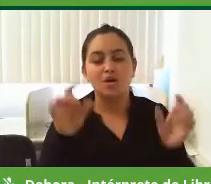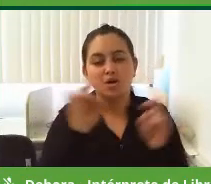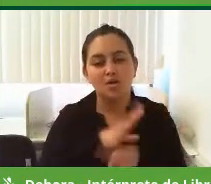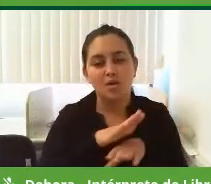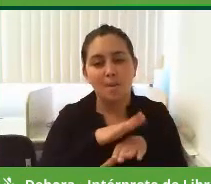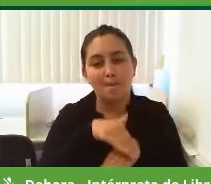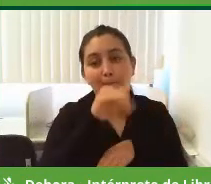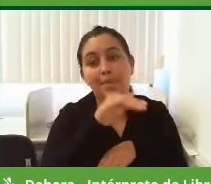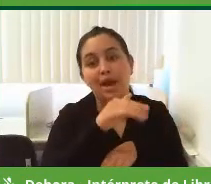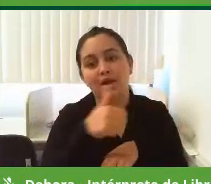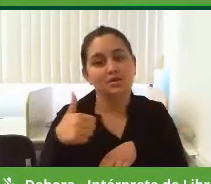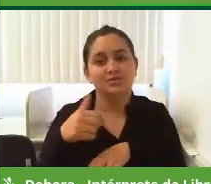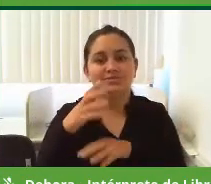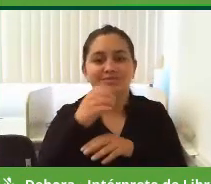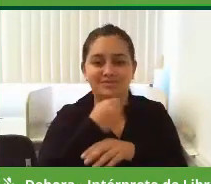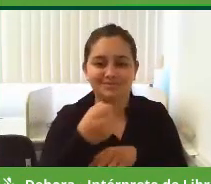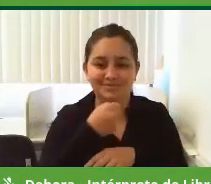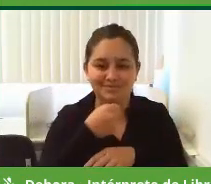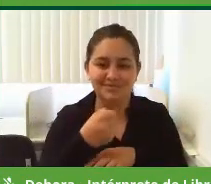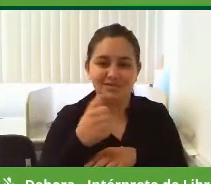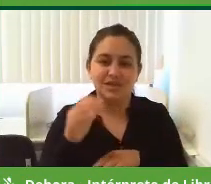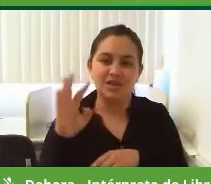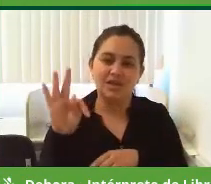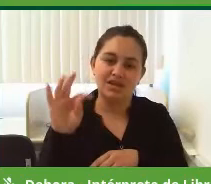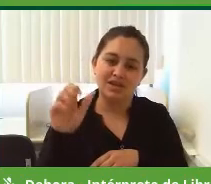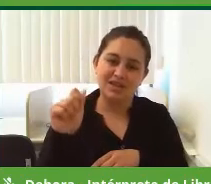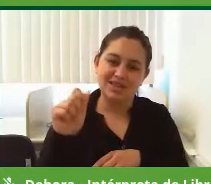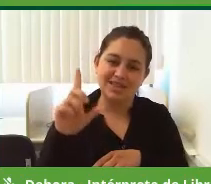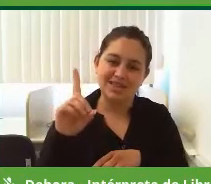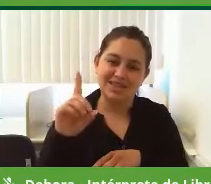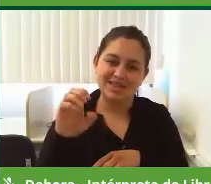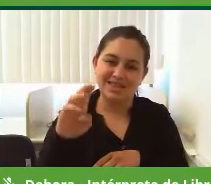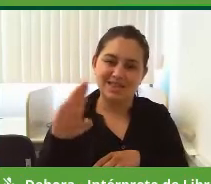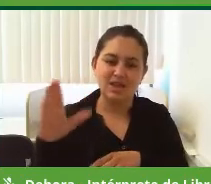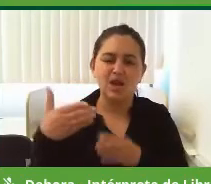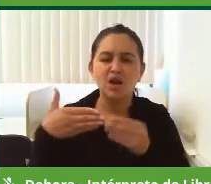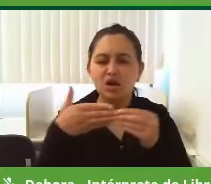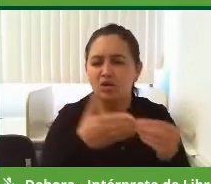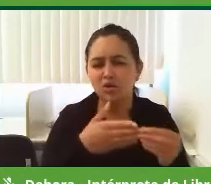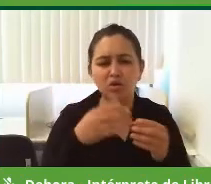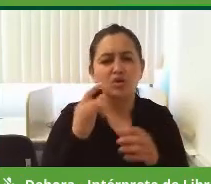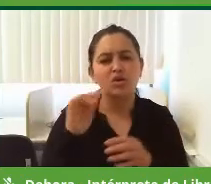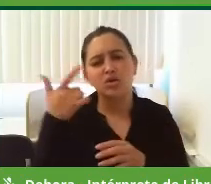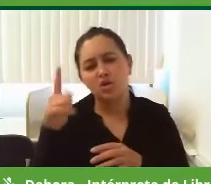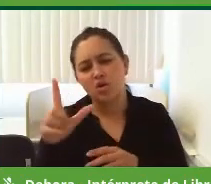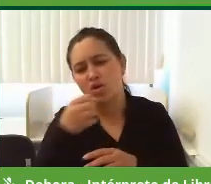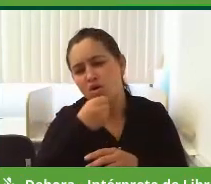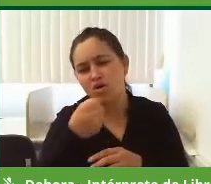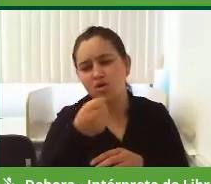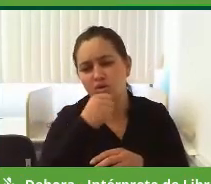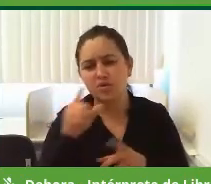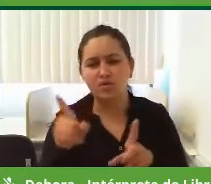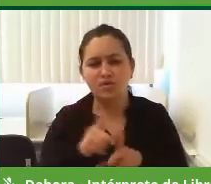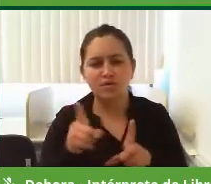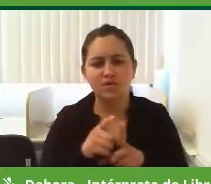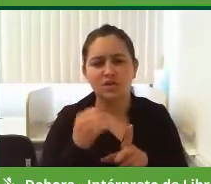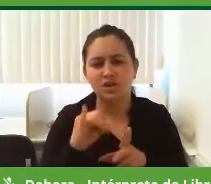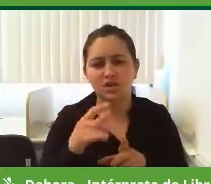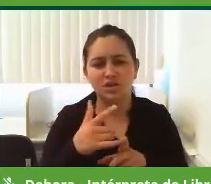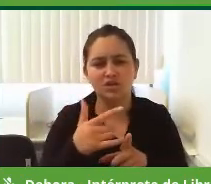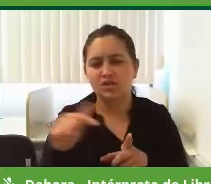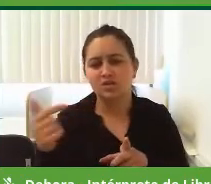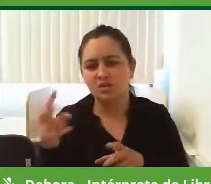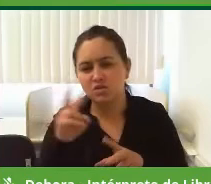entrevista com o candidato Tadeu hoje, acompanhe conosco as demais entrevistas, se você não as